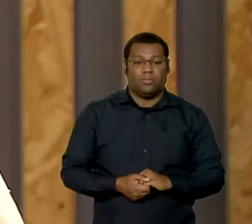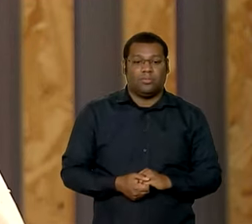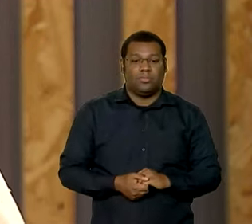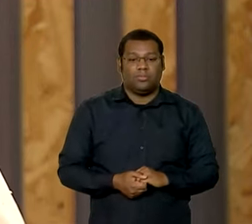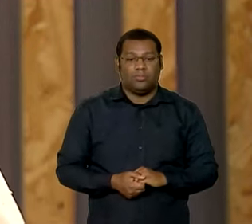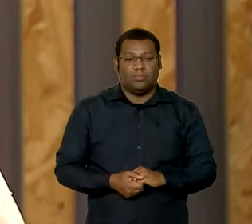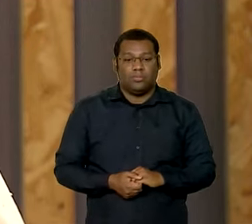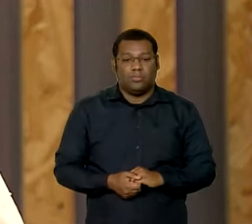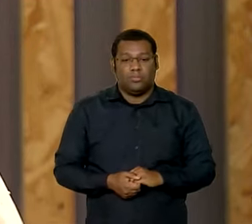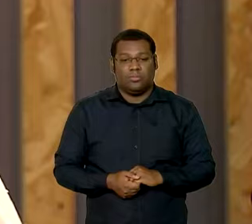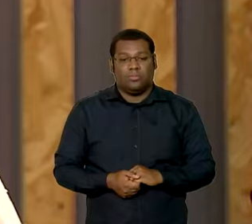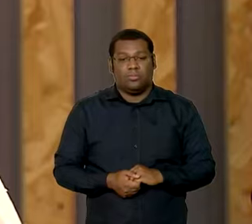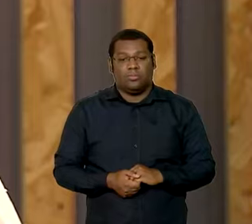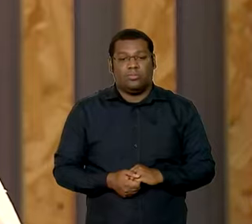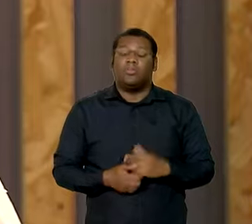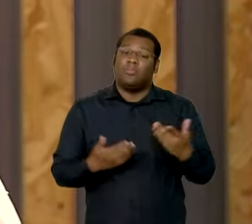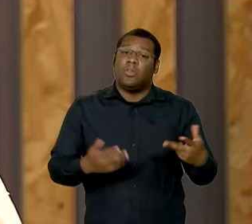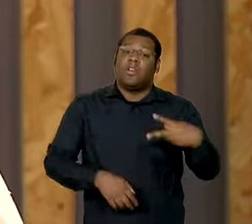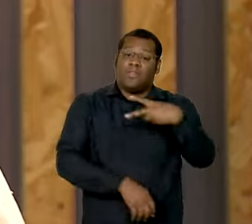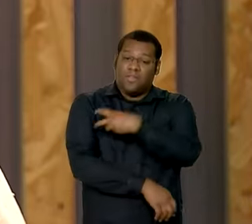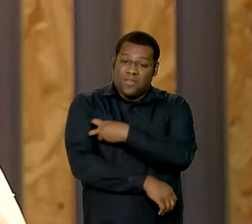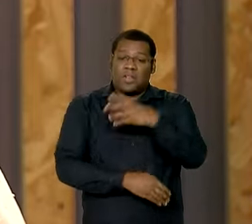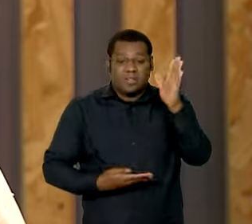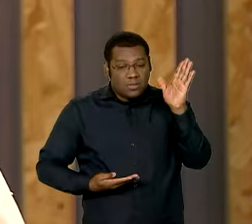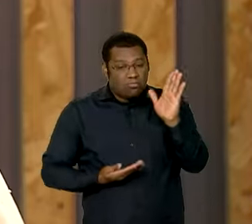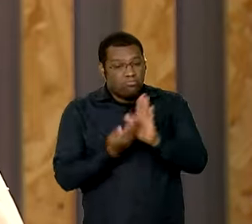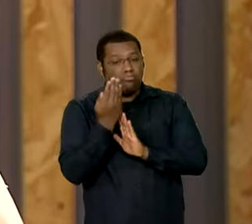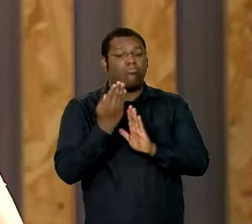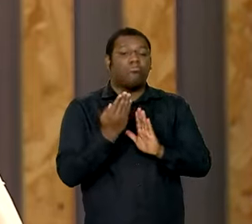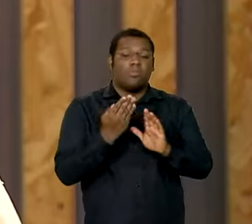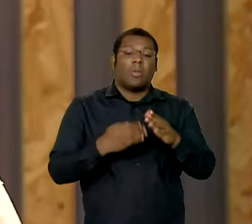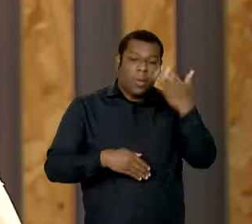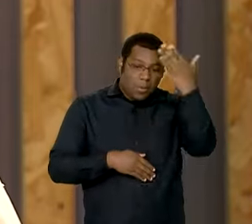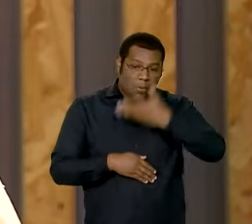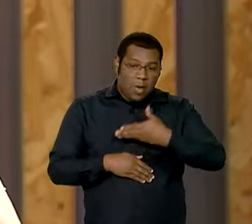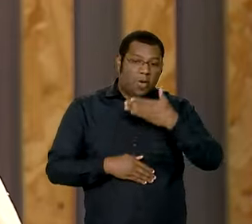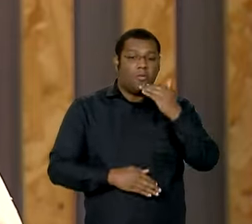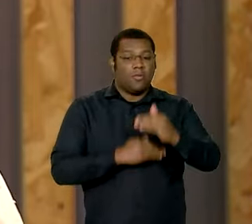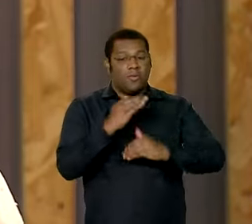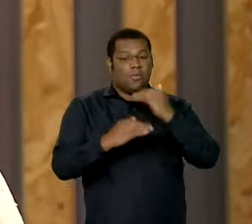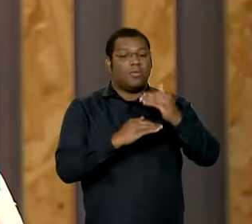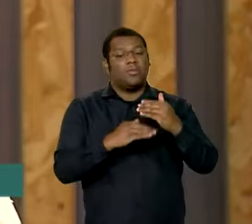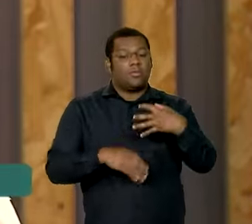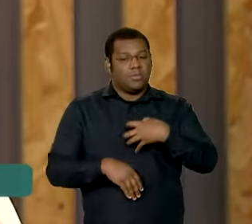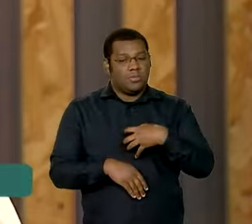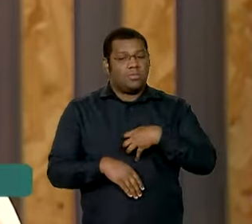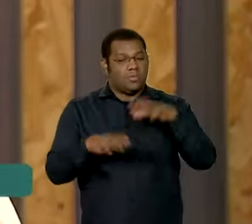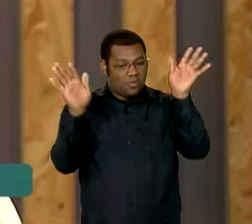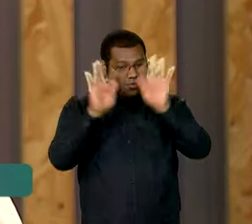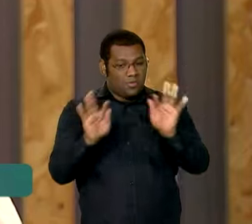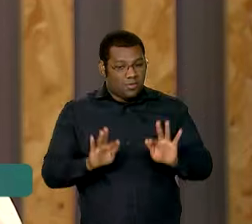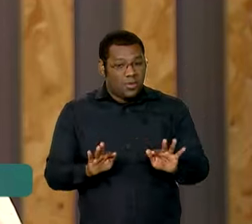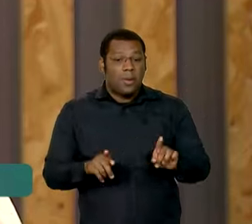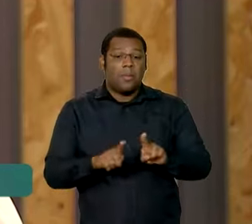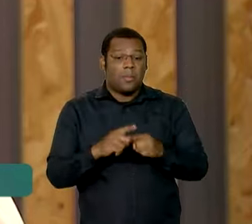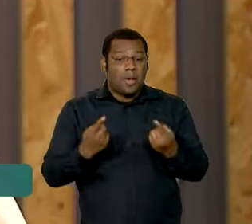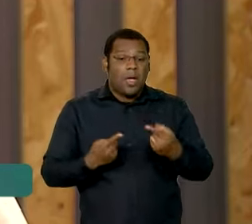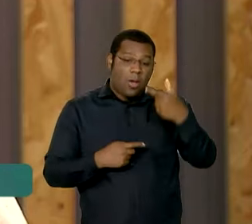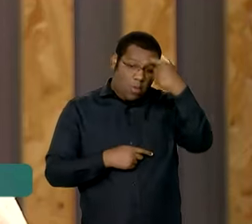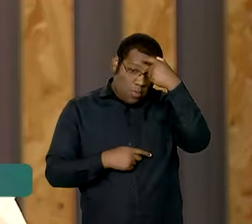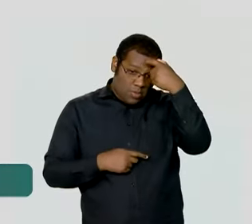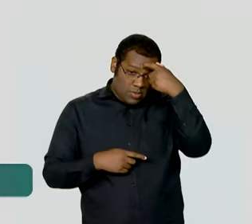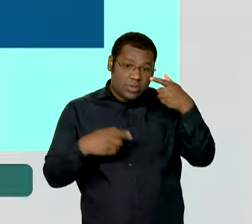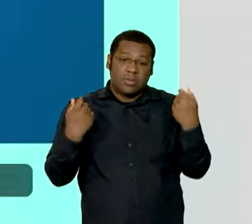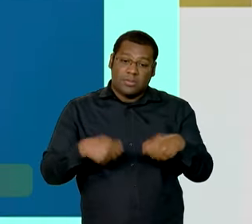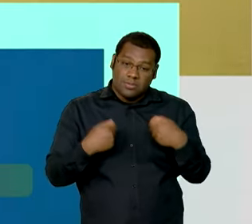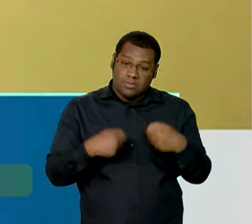muito bem esse avanço que, como eu disse, nós celebramos, mas com a consciência do muito que temos para